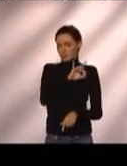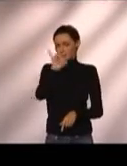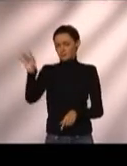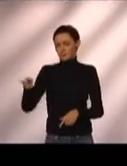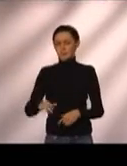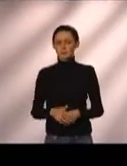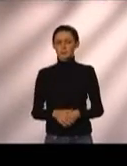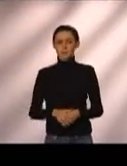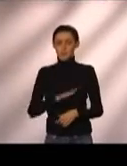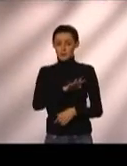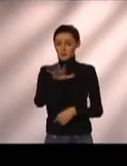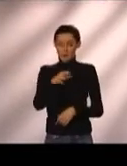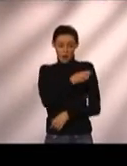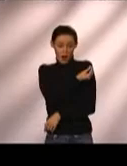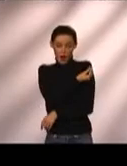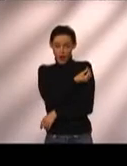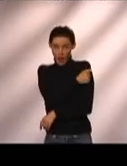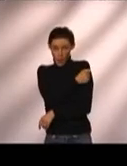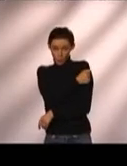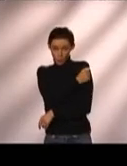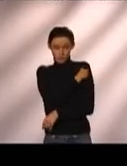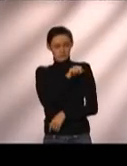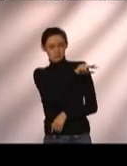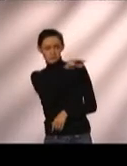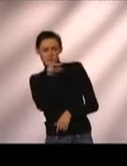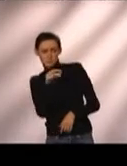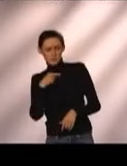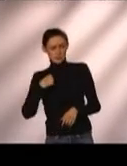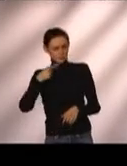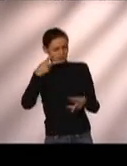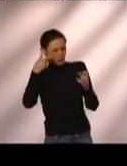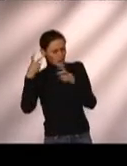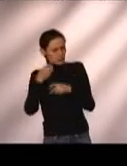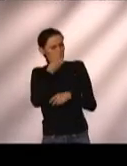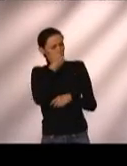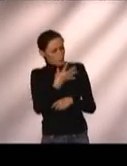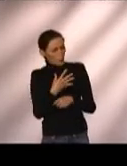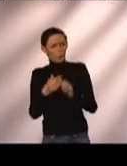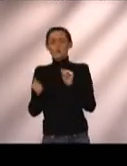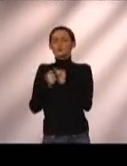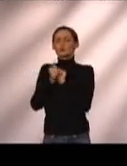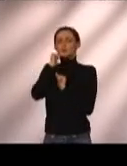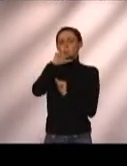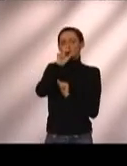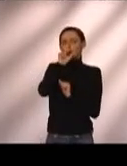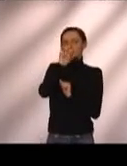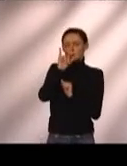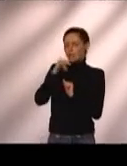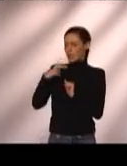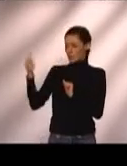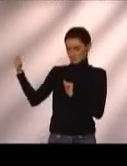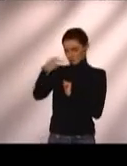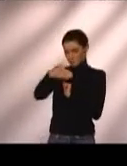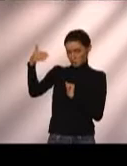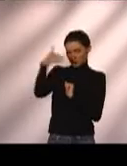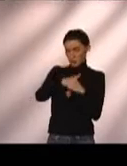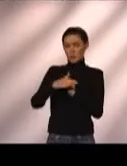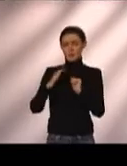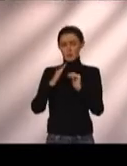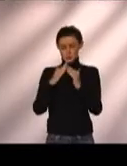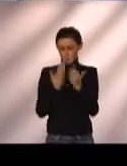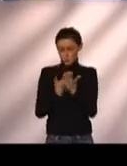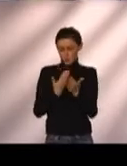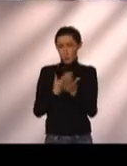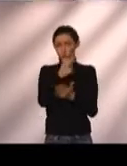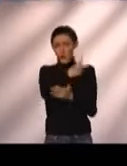ele vê com bons olhos essa oportunidade, juntamente com os pais, né? Que frequentando o